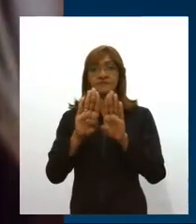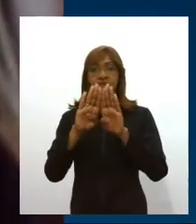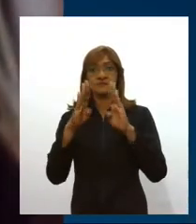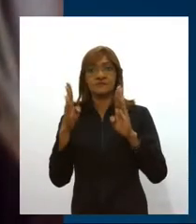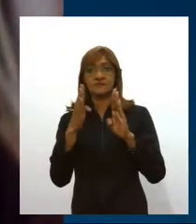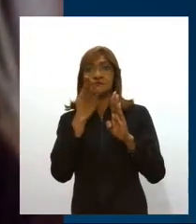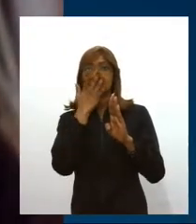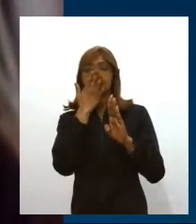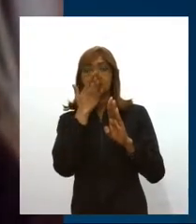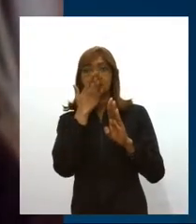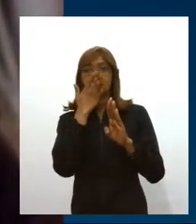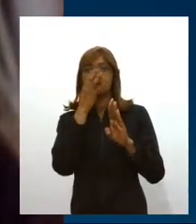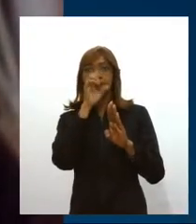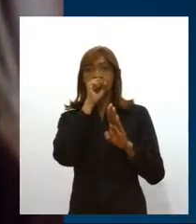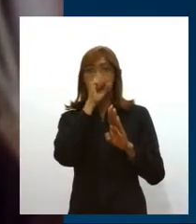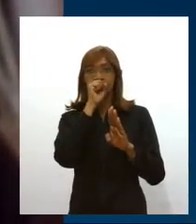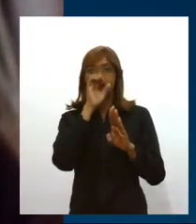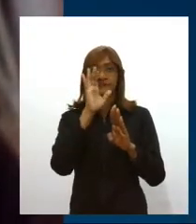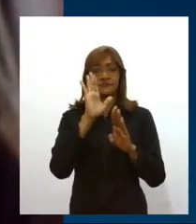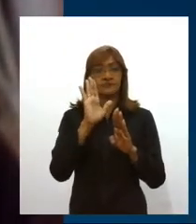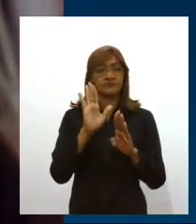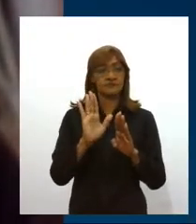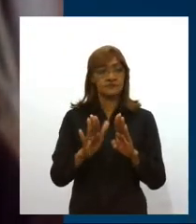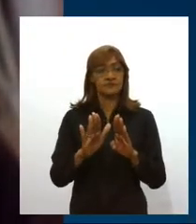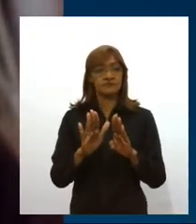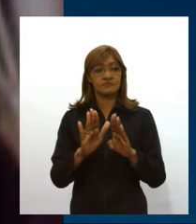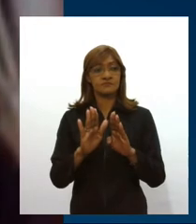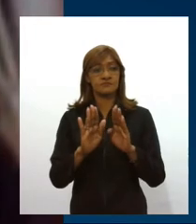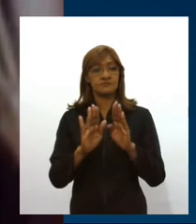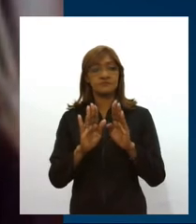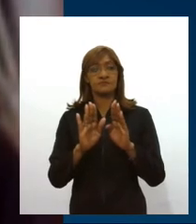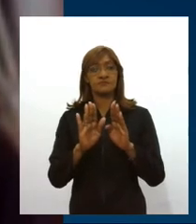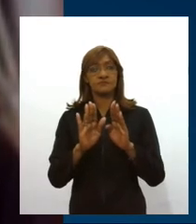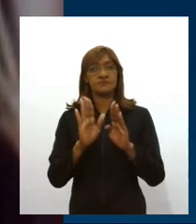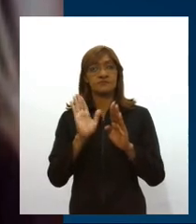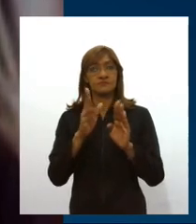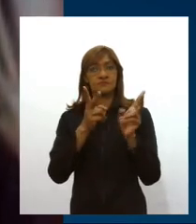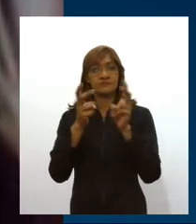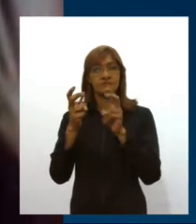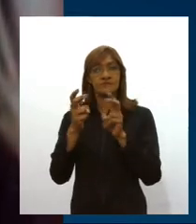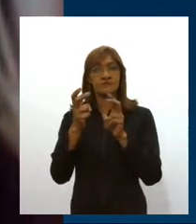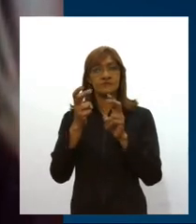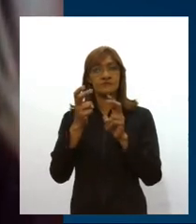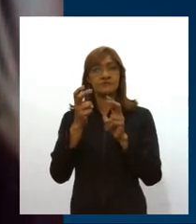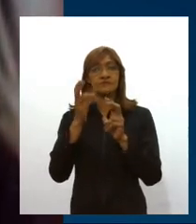laranja, a primeira fase de abertura, ela foi deflagrada há uns 40 dias.